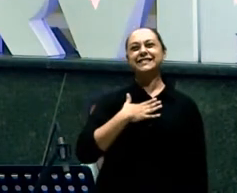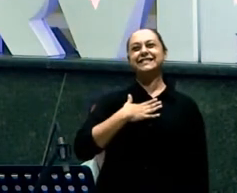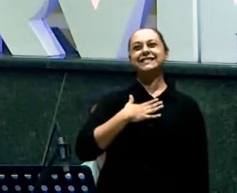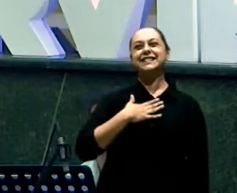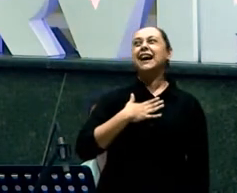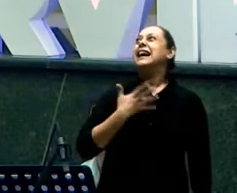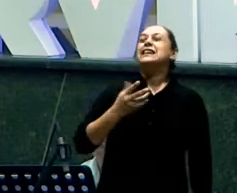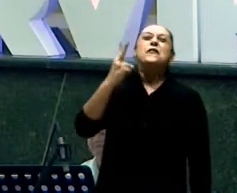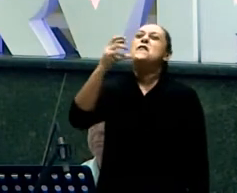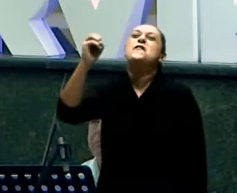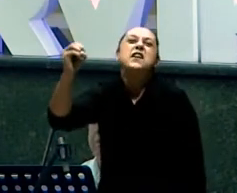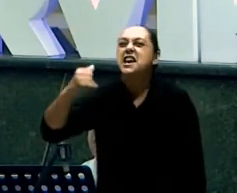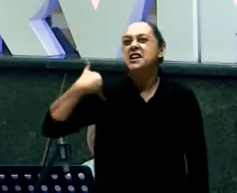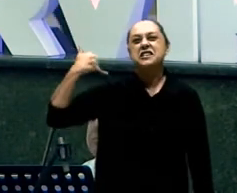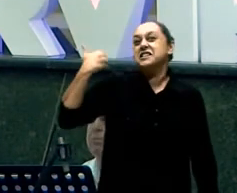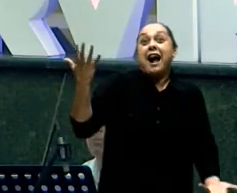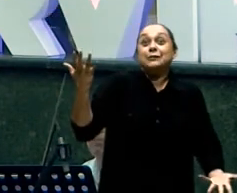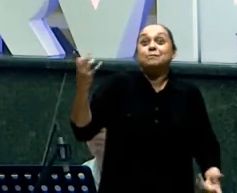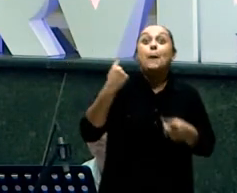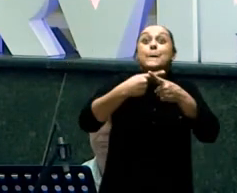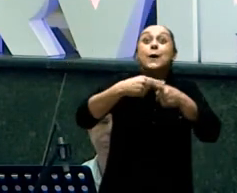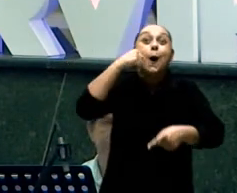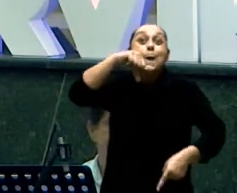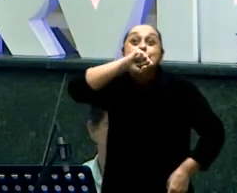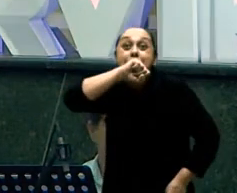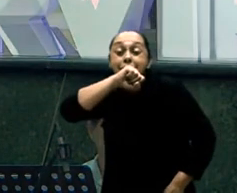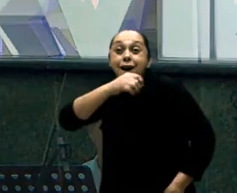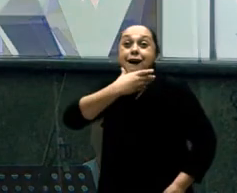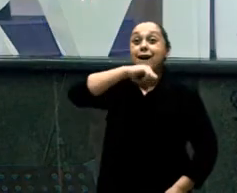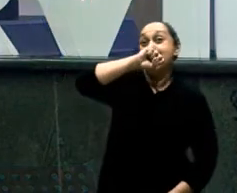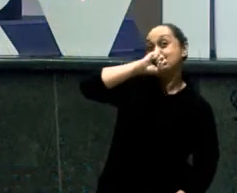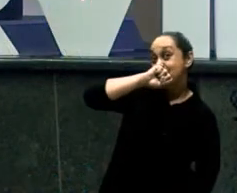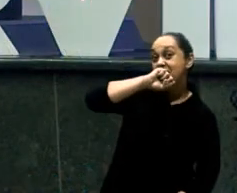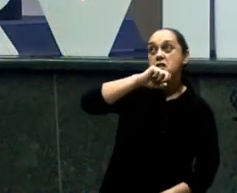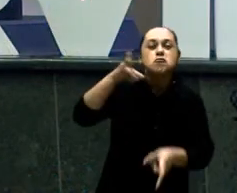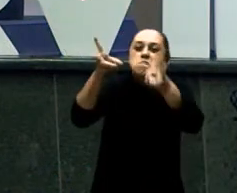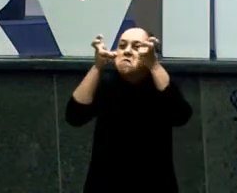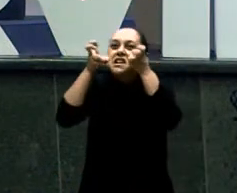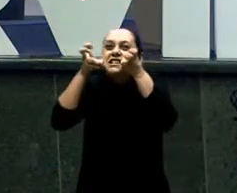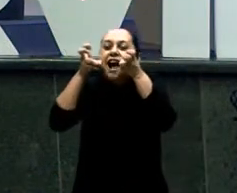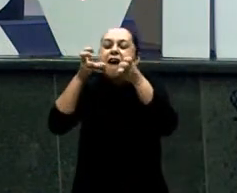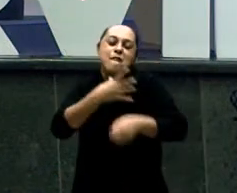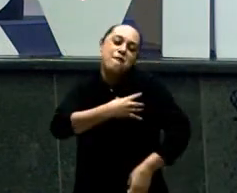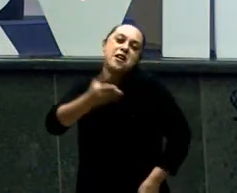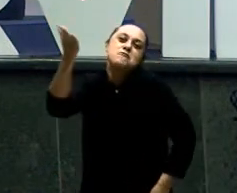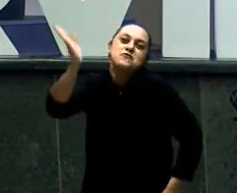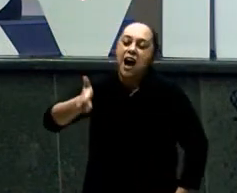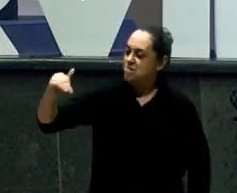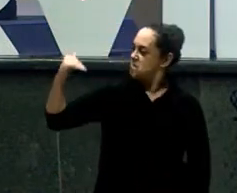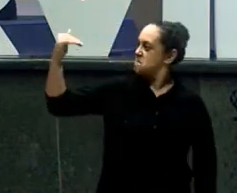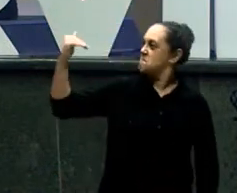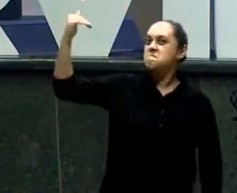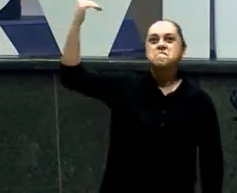filhos nunca Mas não é que nunca Cresce É porque eles Não percebem Você não percebe Que cresceu